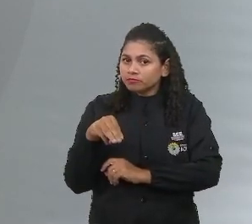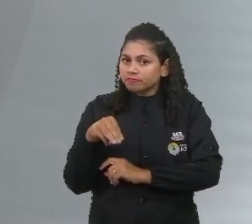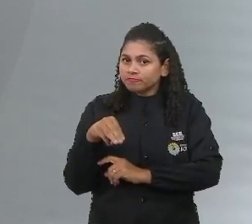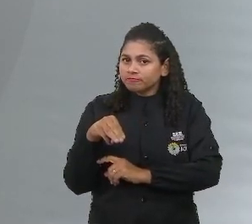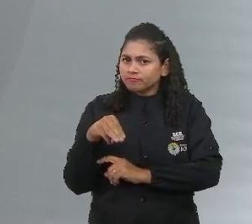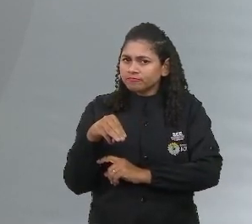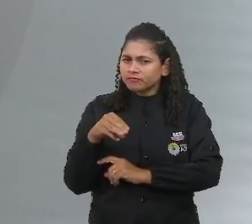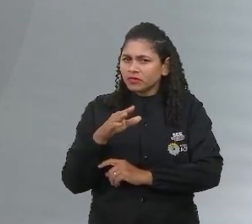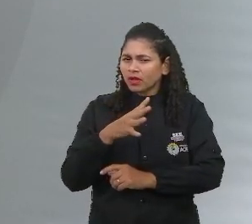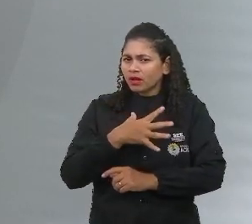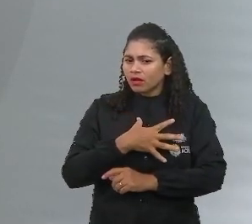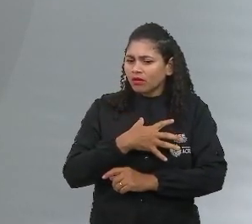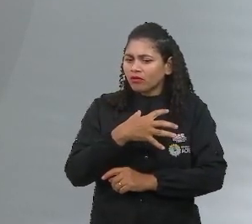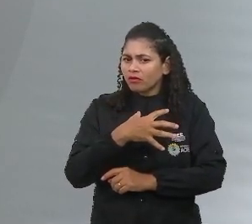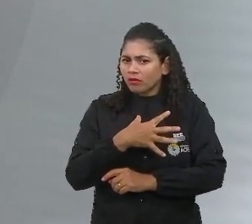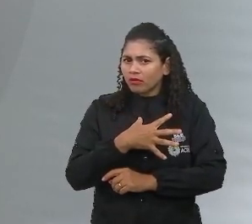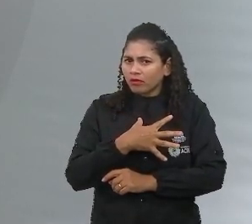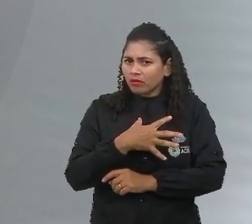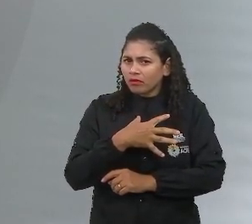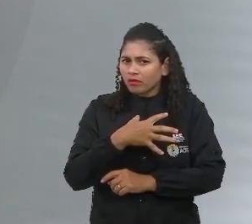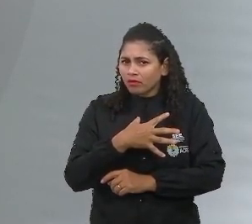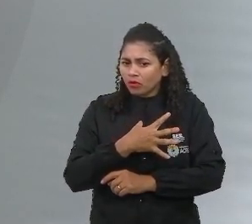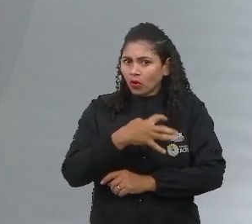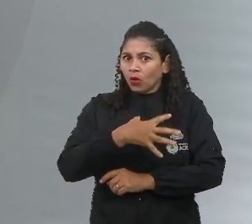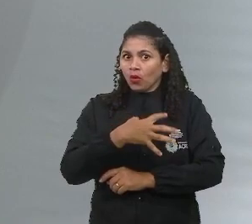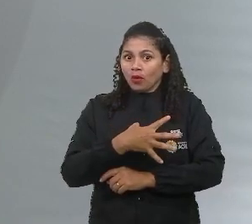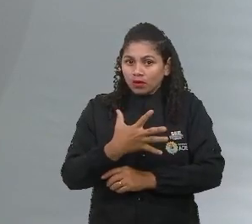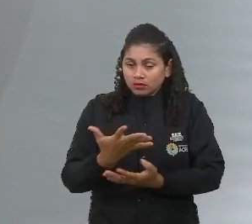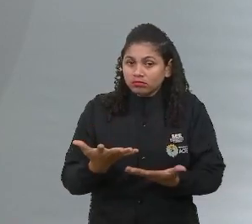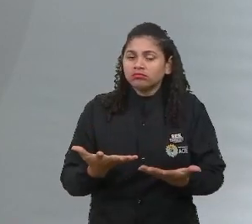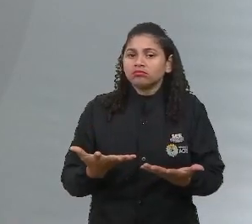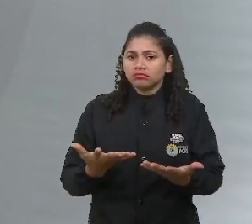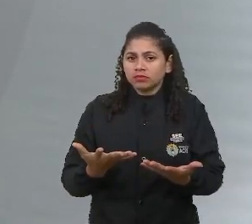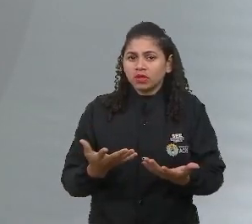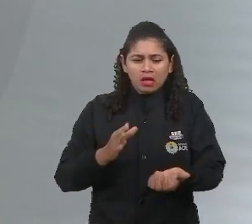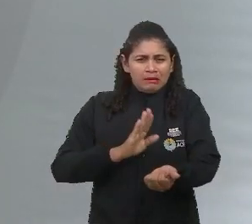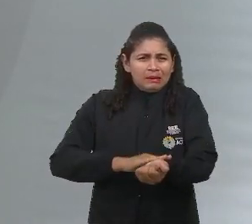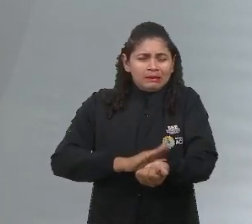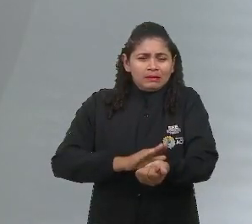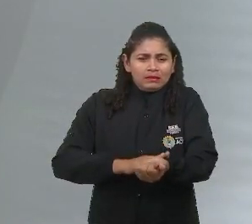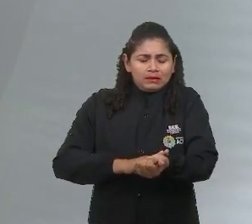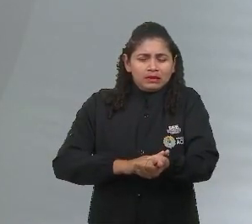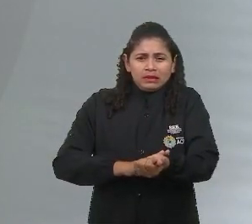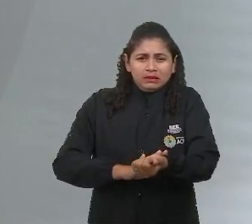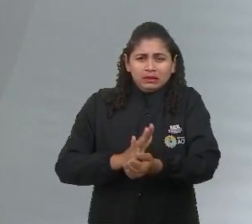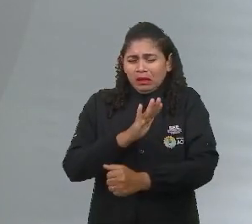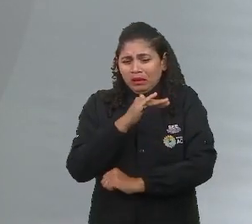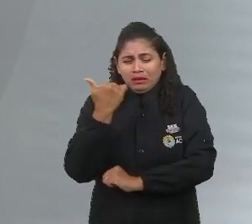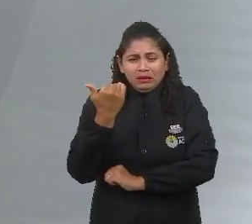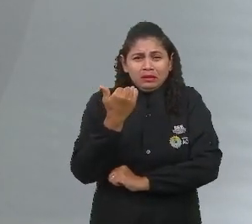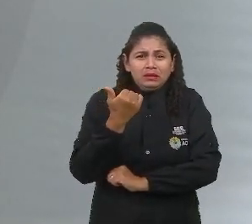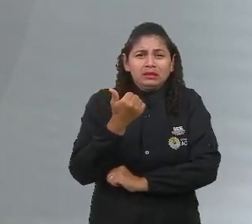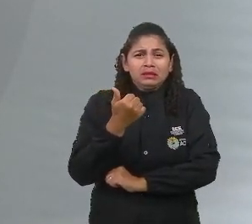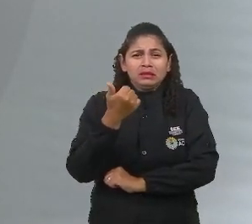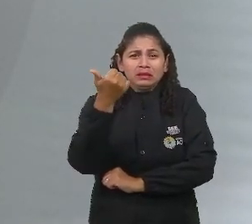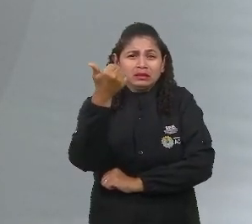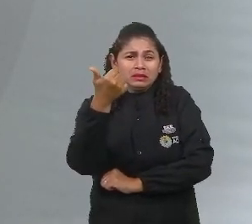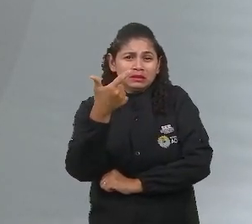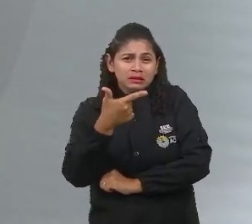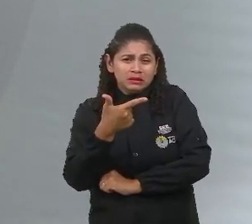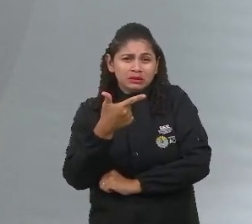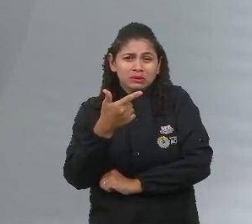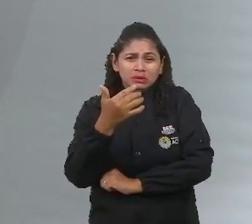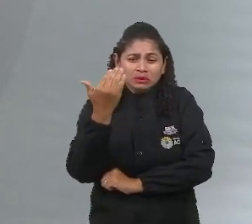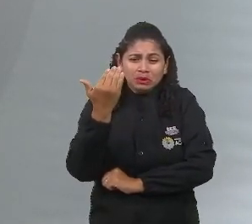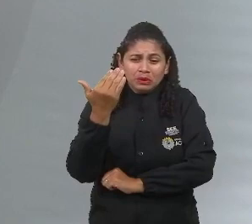Ela está forte? Está fraco? O que é? É importante saber. Ah, eu aferi minha pressão. Eu vou morrer. Está 2 por 8. Ai, meu Deus. Acha que eu estou me